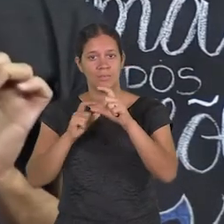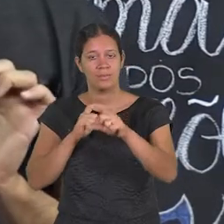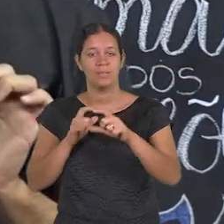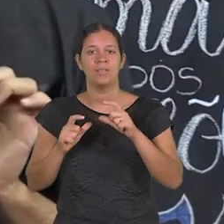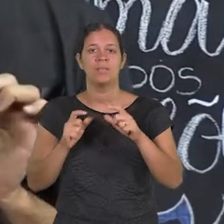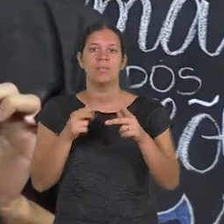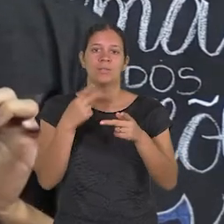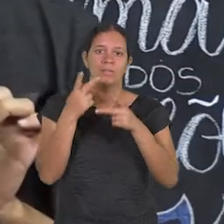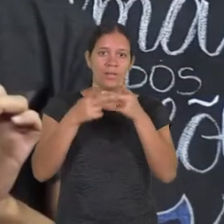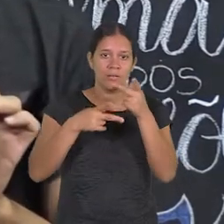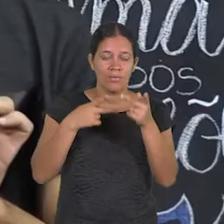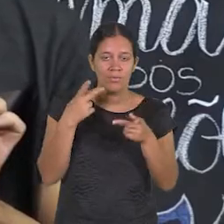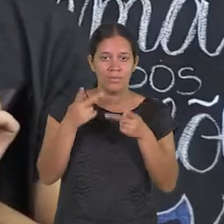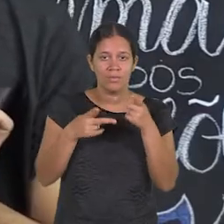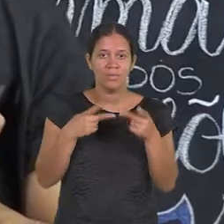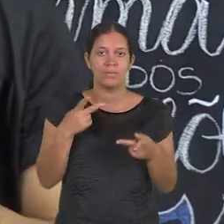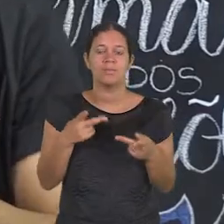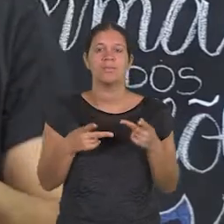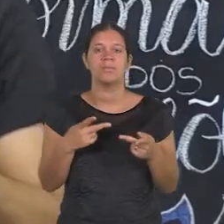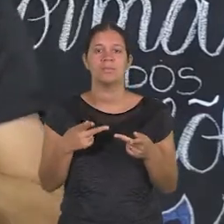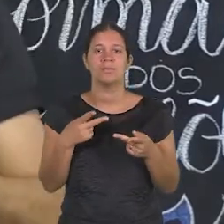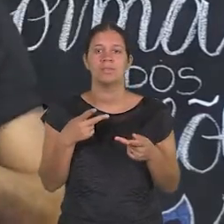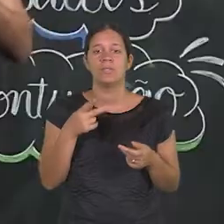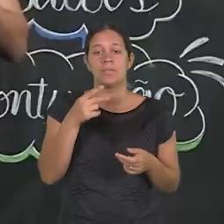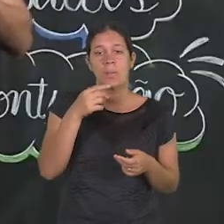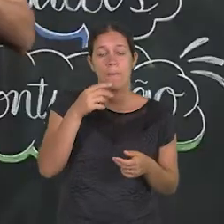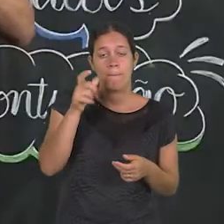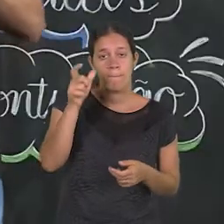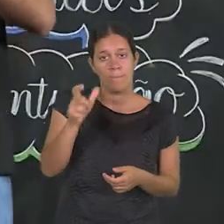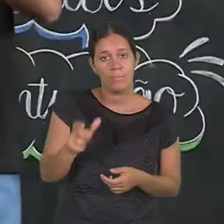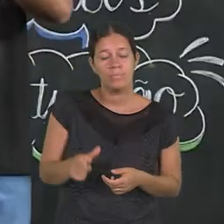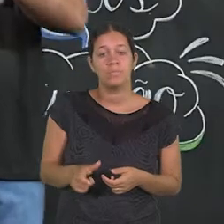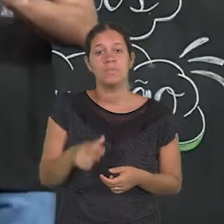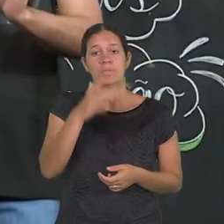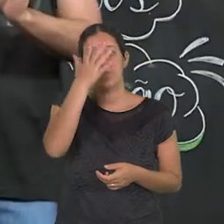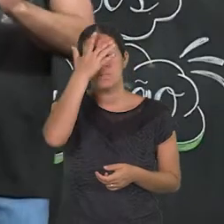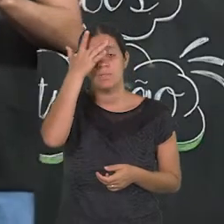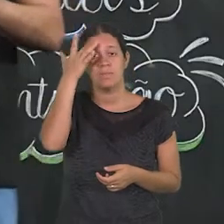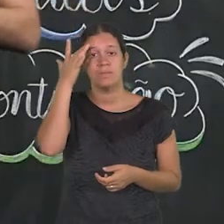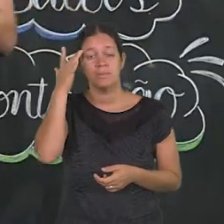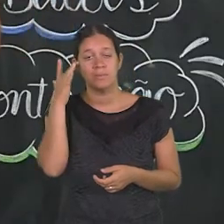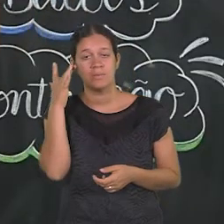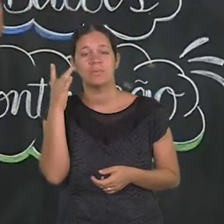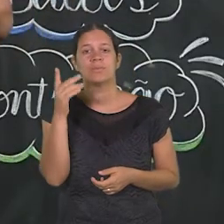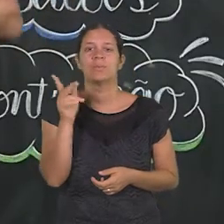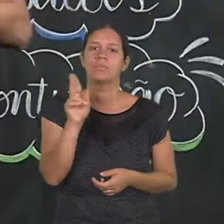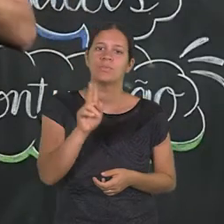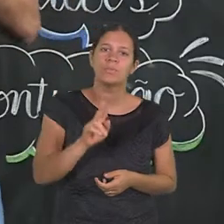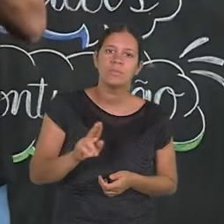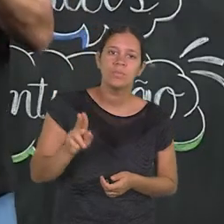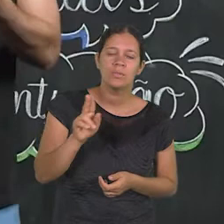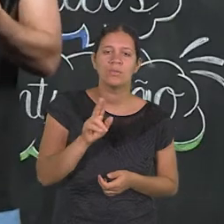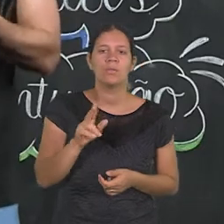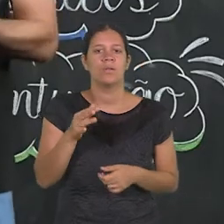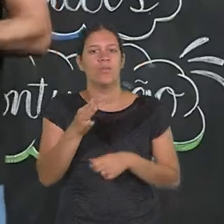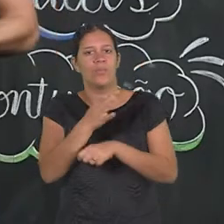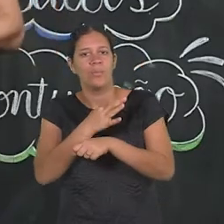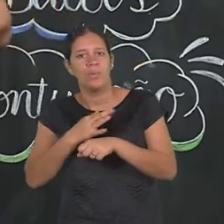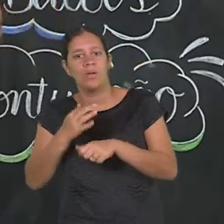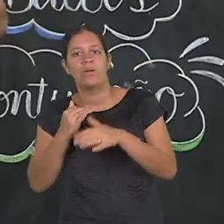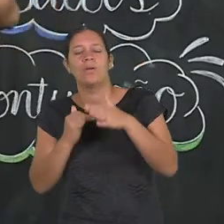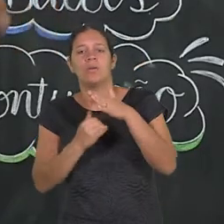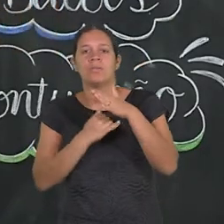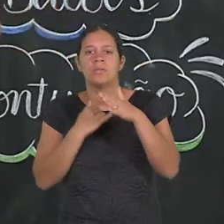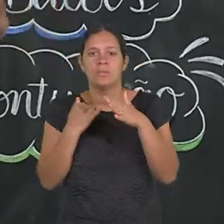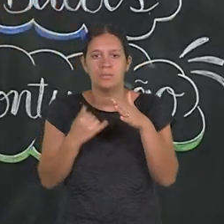reproduz a fala das personagens. Os personagens, quando eles estão falando, muitas vezes, eles vão utilizar uma linguagem informal,